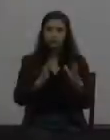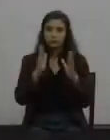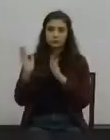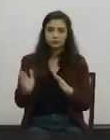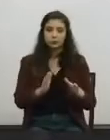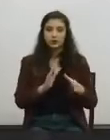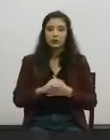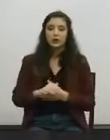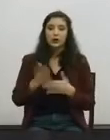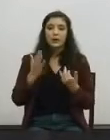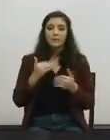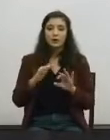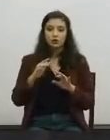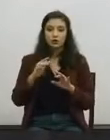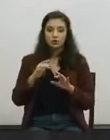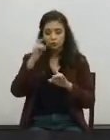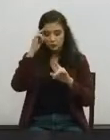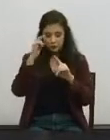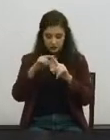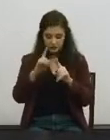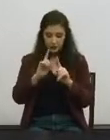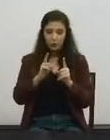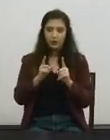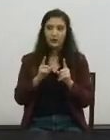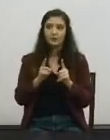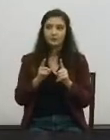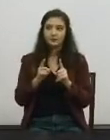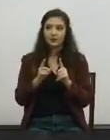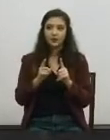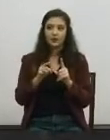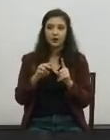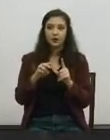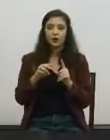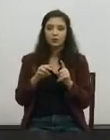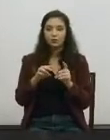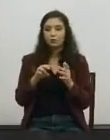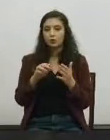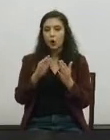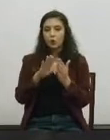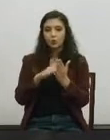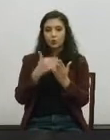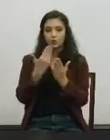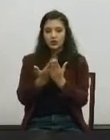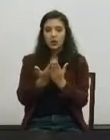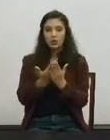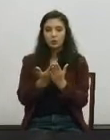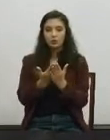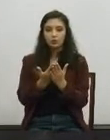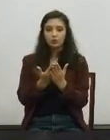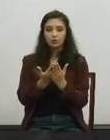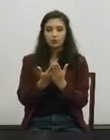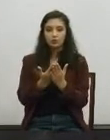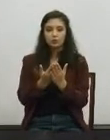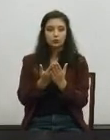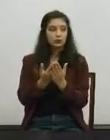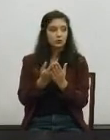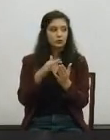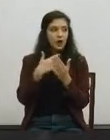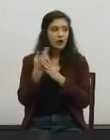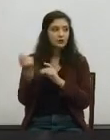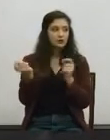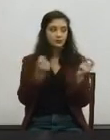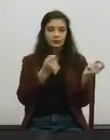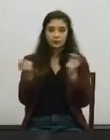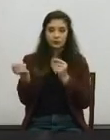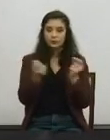Mas o que queremos fazer é, com a nossa moção, iniciar um período de reflexão, abrir um debate também entre